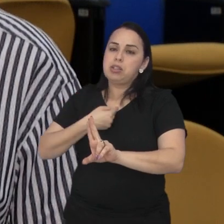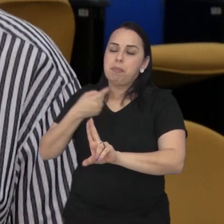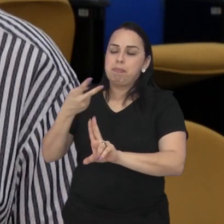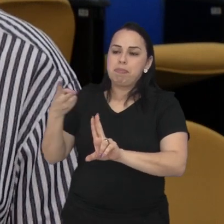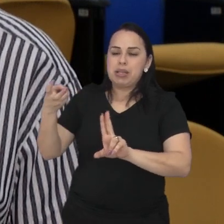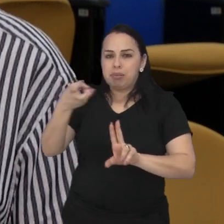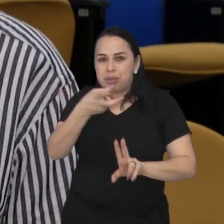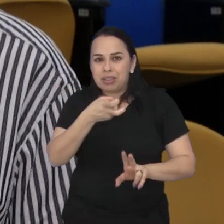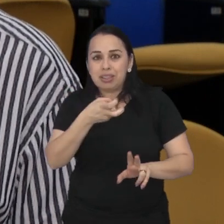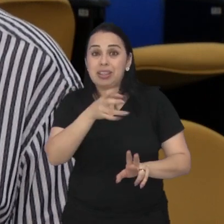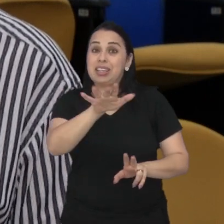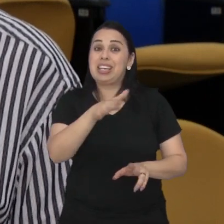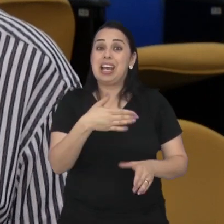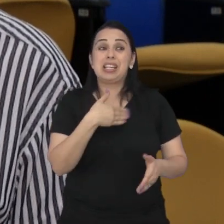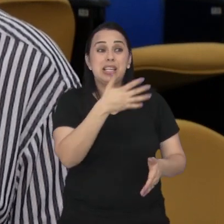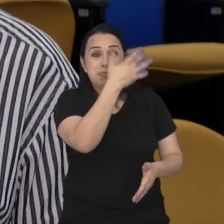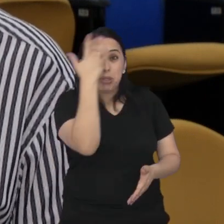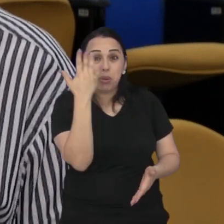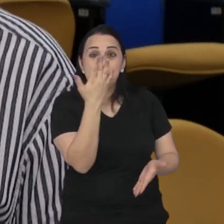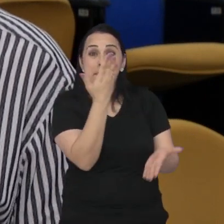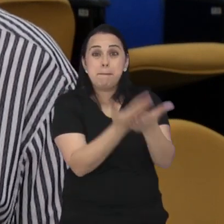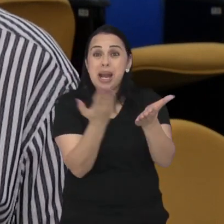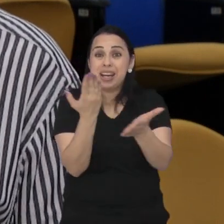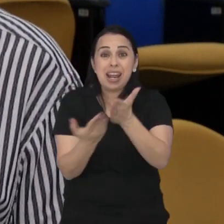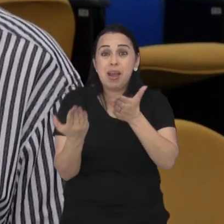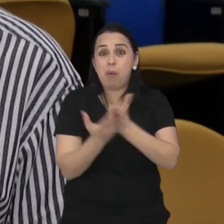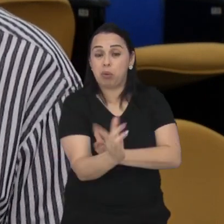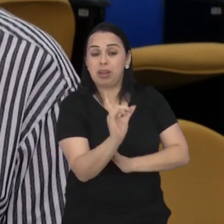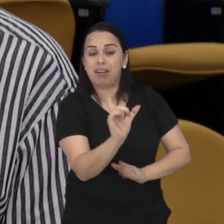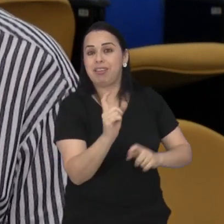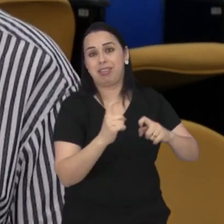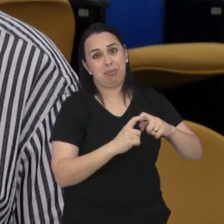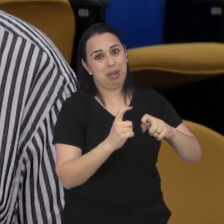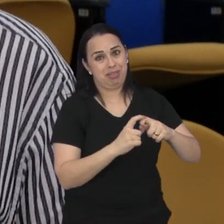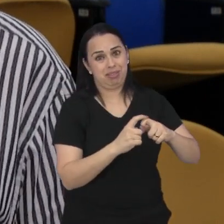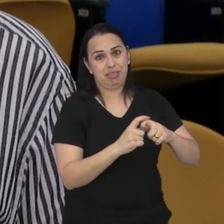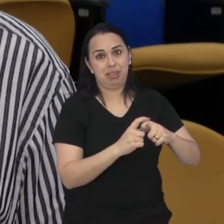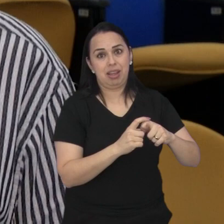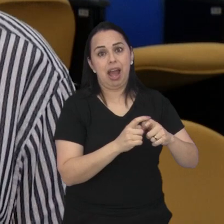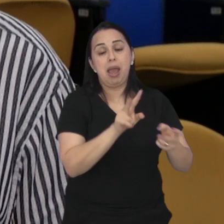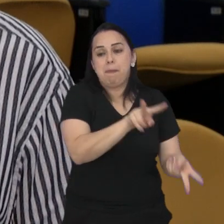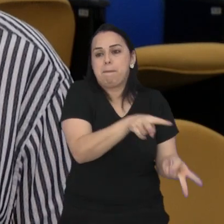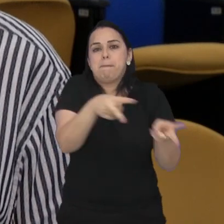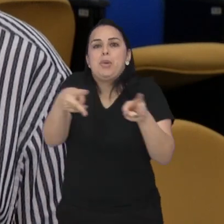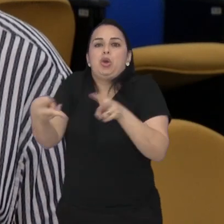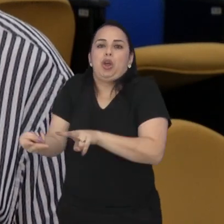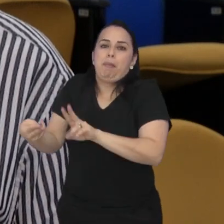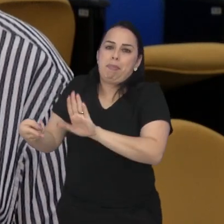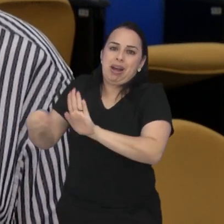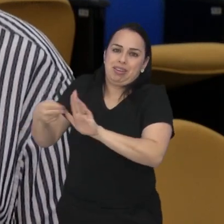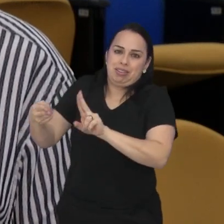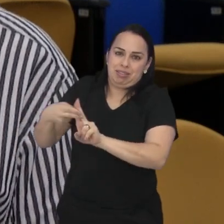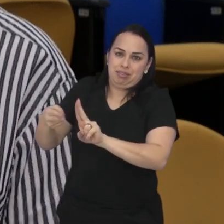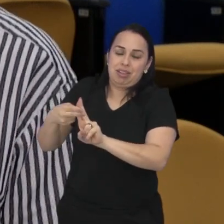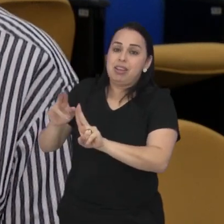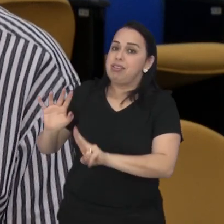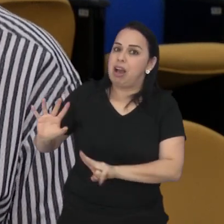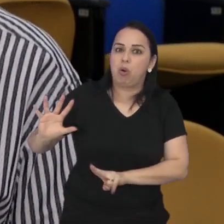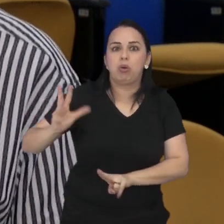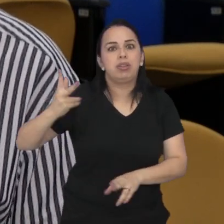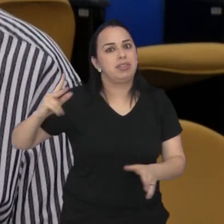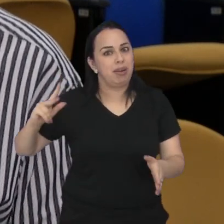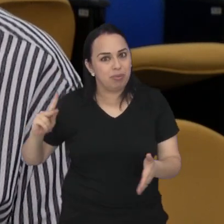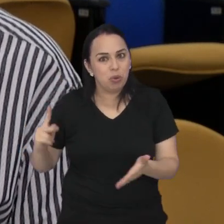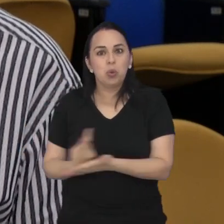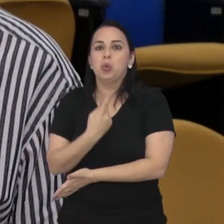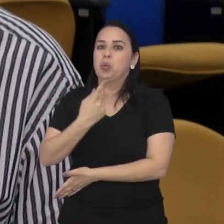isso também, a grosso modo que muita gente perdeu os planos de saúde. O que acontece? Todo mundo veio para a rede. E isso está acontecendo